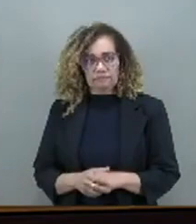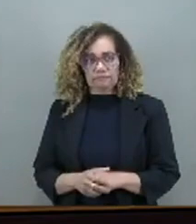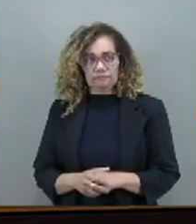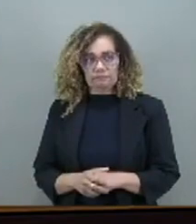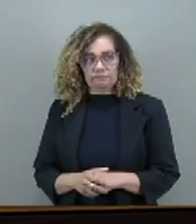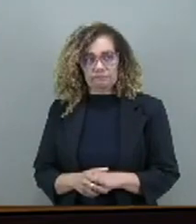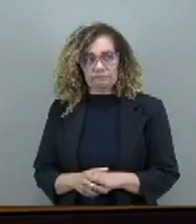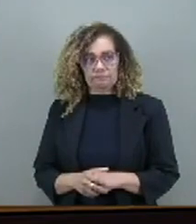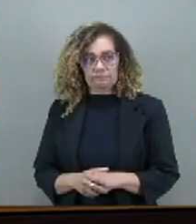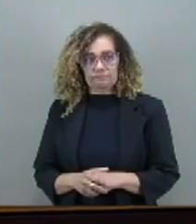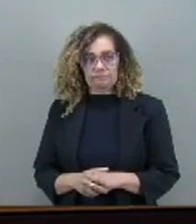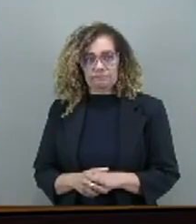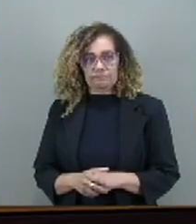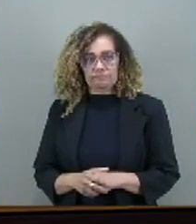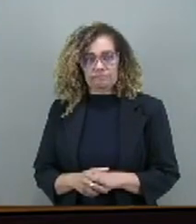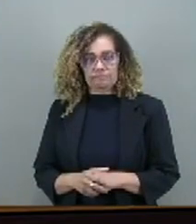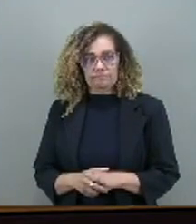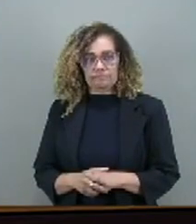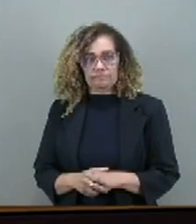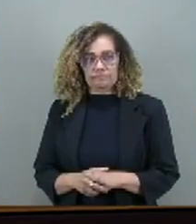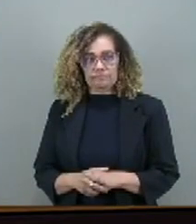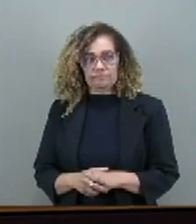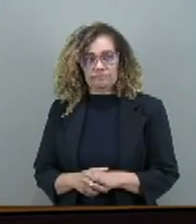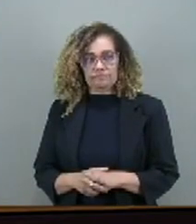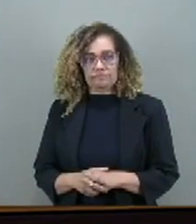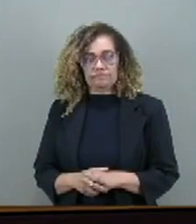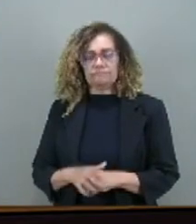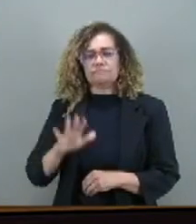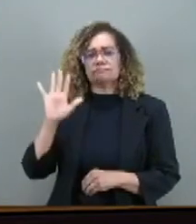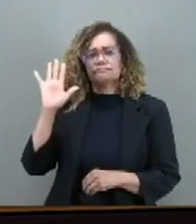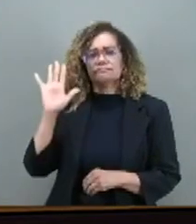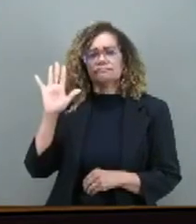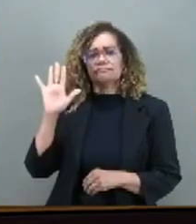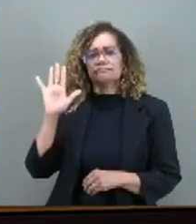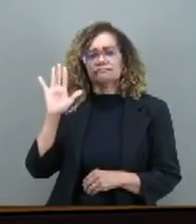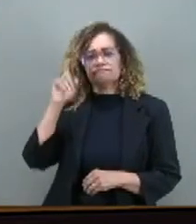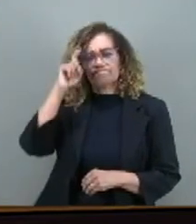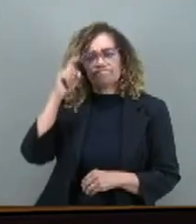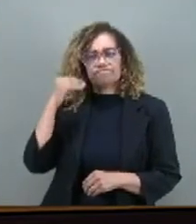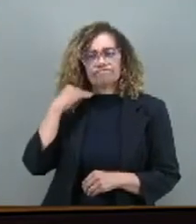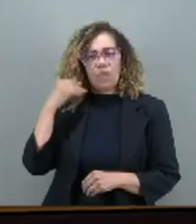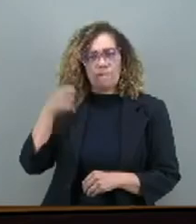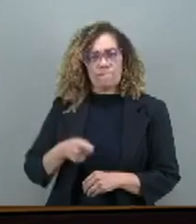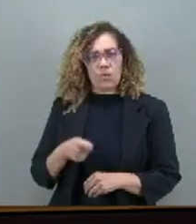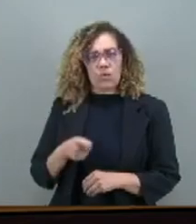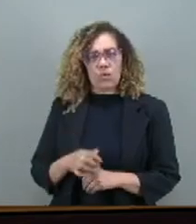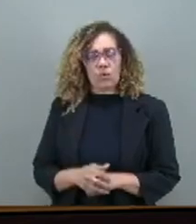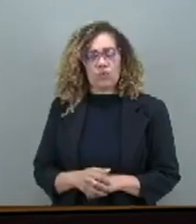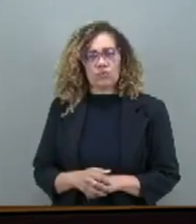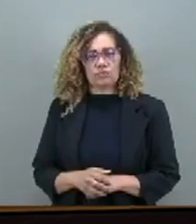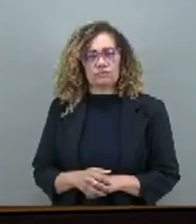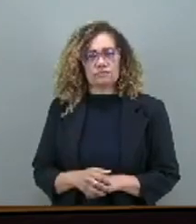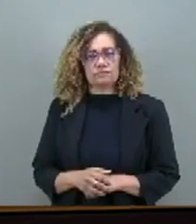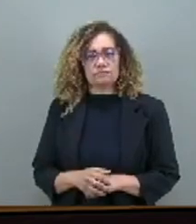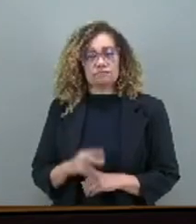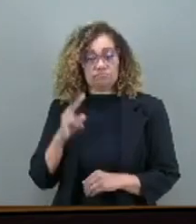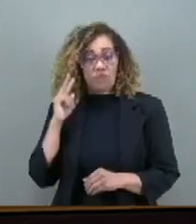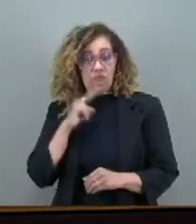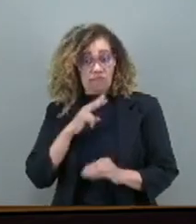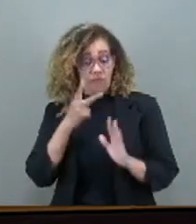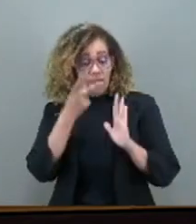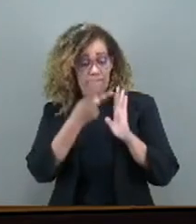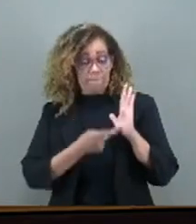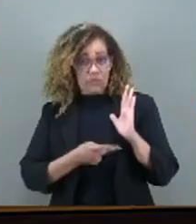Sem muitas delongas, senador Petecão, senador Cajuru, senadora Soraya. Eu vi o projeto, um projeto